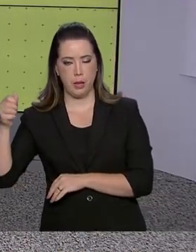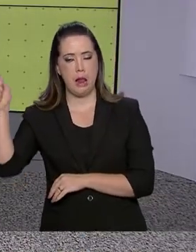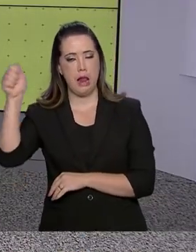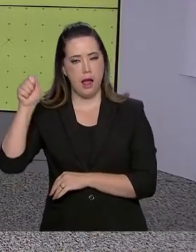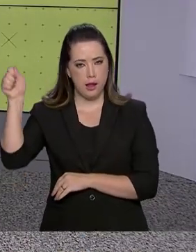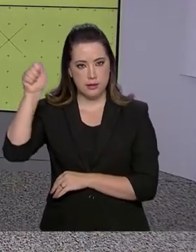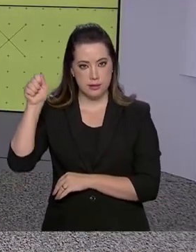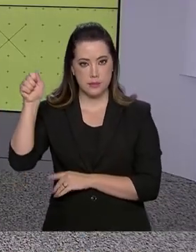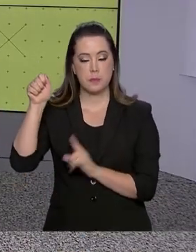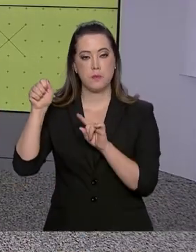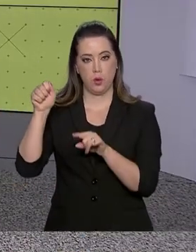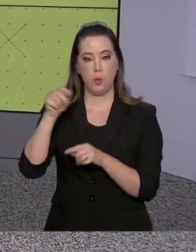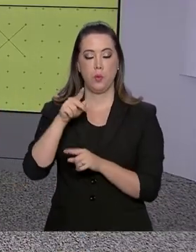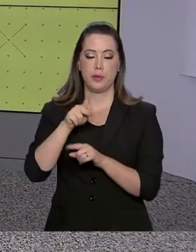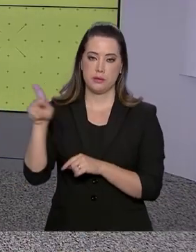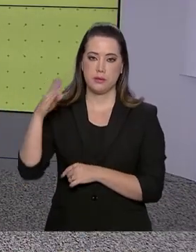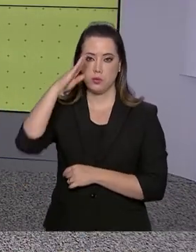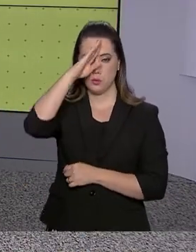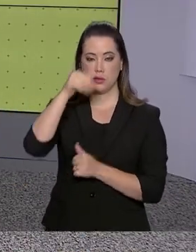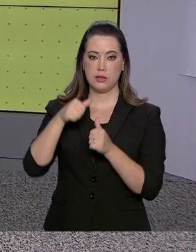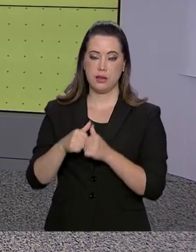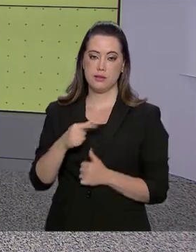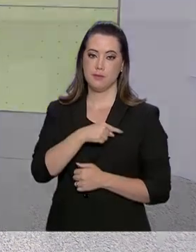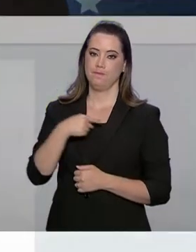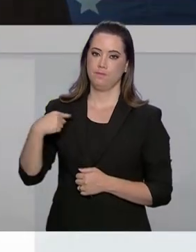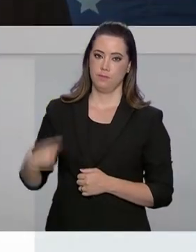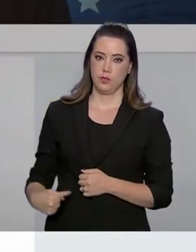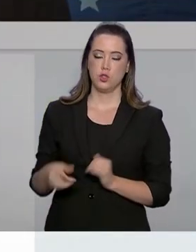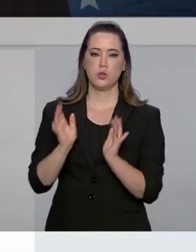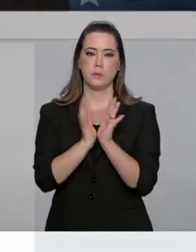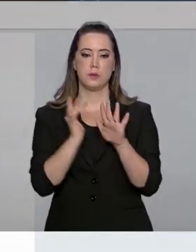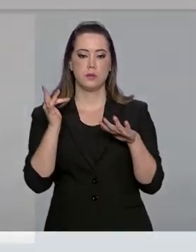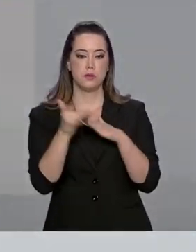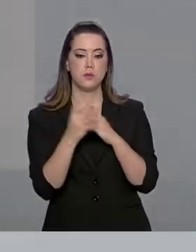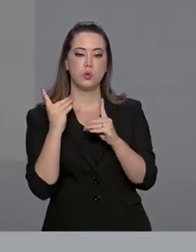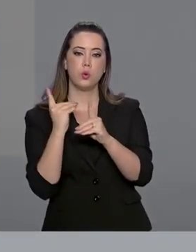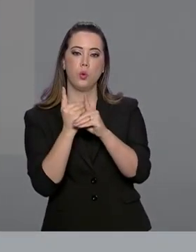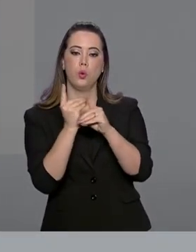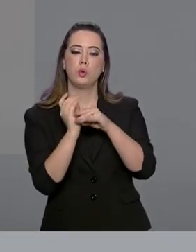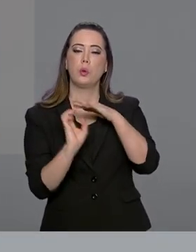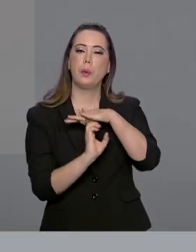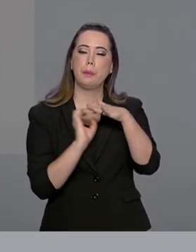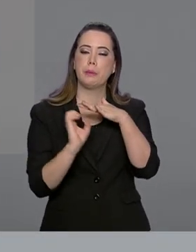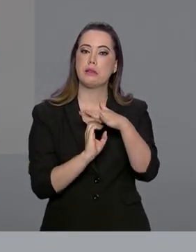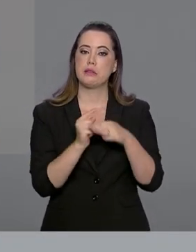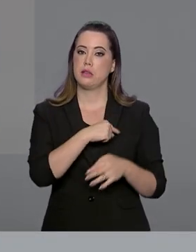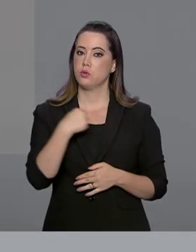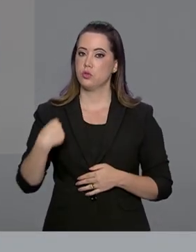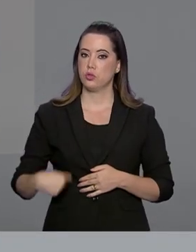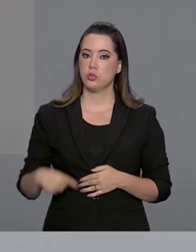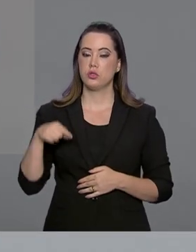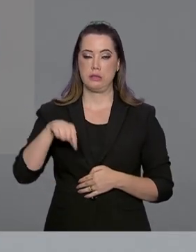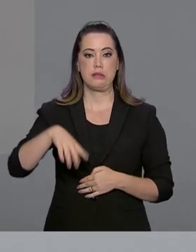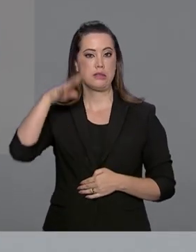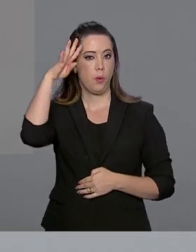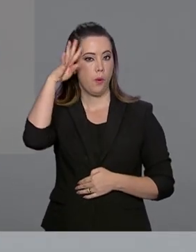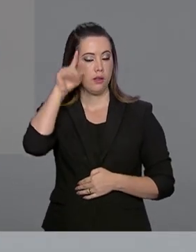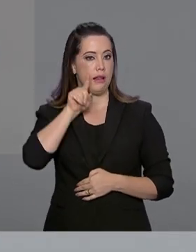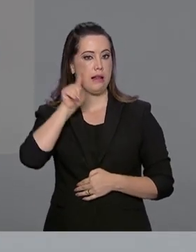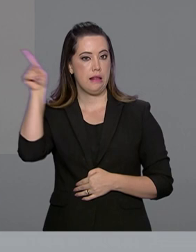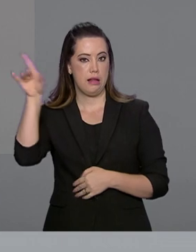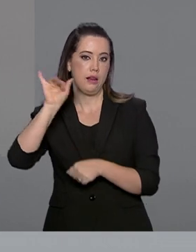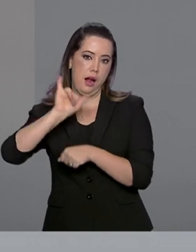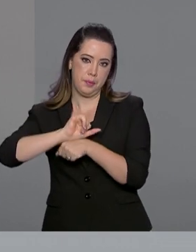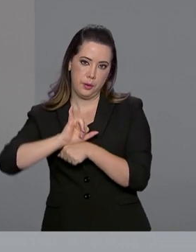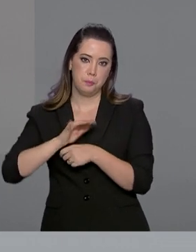Bolsonaro está na China. Pelas redes sociais, ele falou sobre o encontro com empresários chineses nesta quarta-feira em Pequim. Segundo o